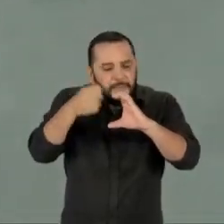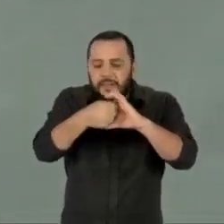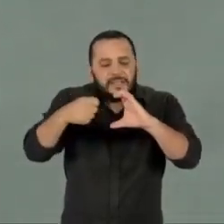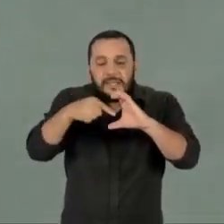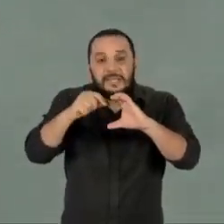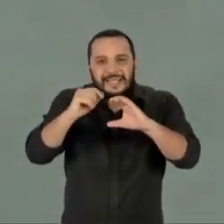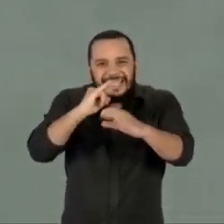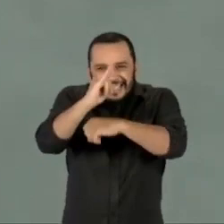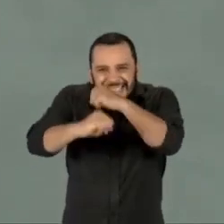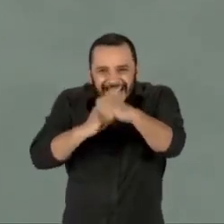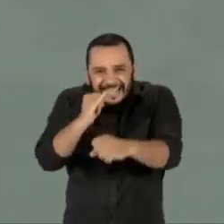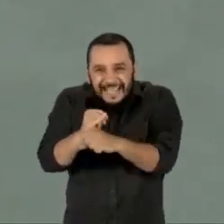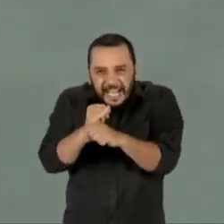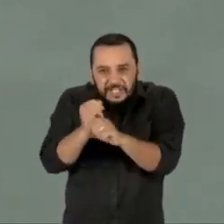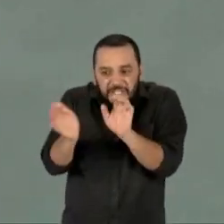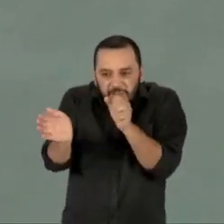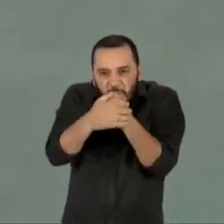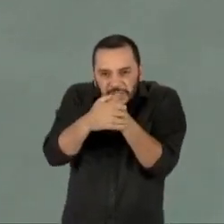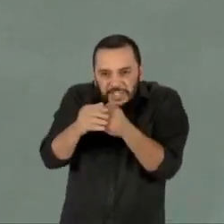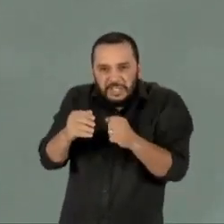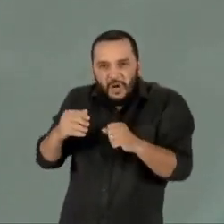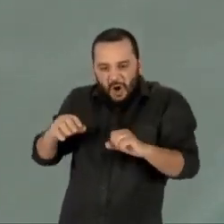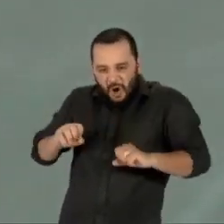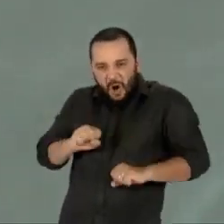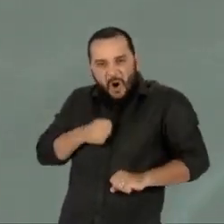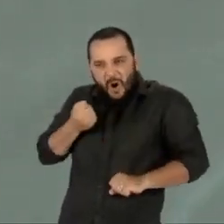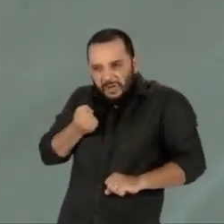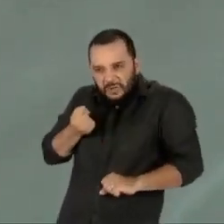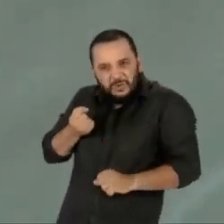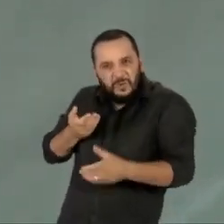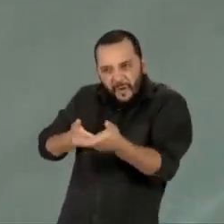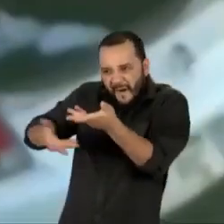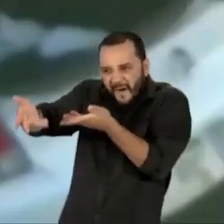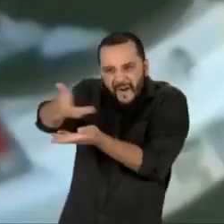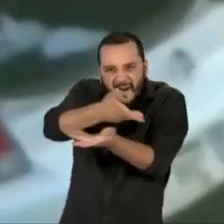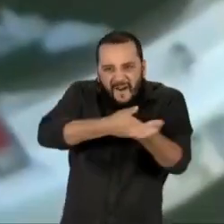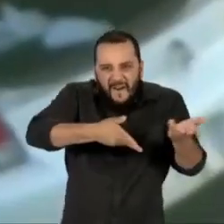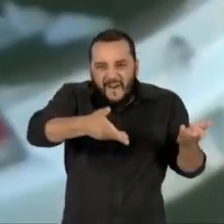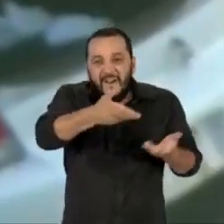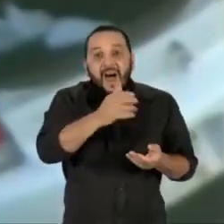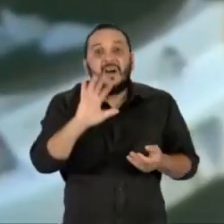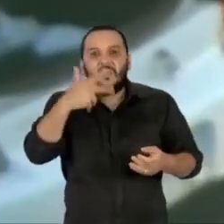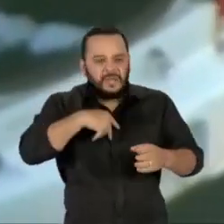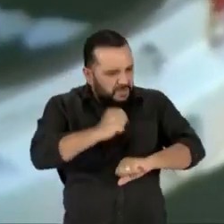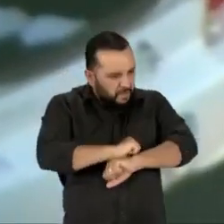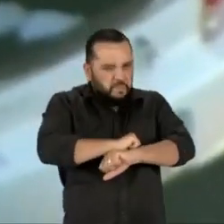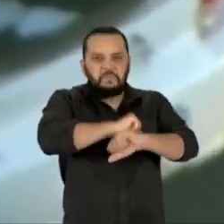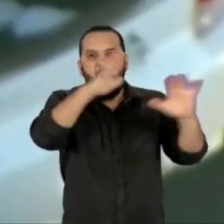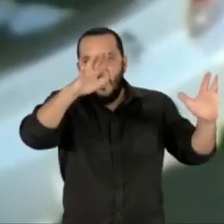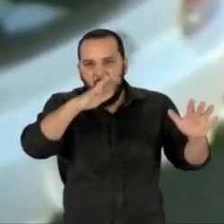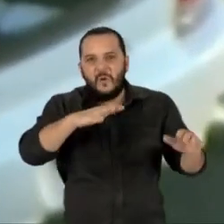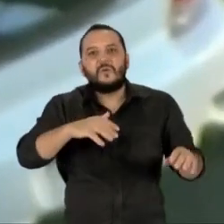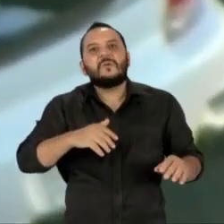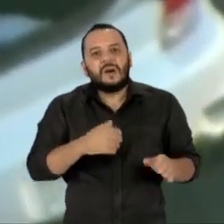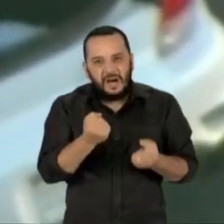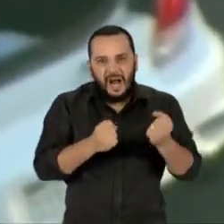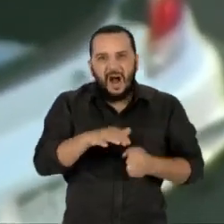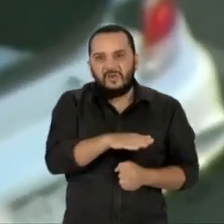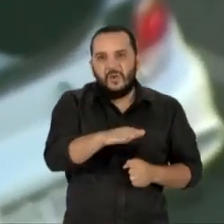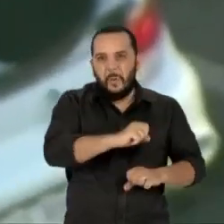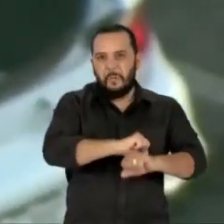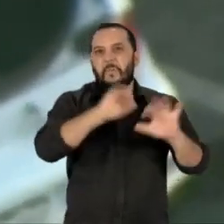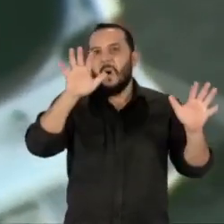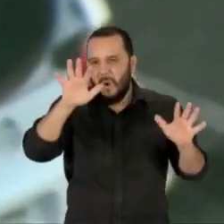mensagens de ódio compartilhado, que de tempos em tempos explodem em assassinatos retratados nas manchetes dos jornais.